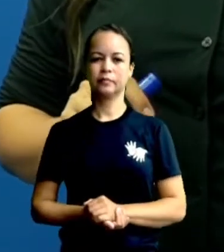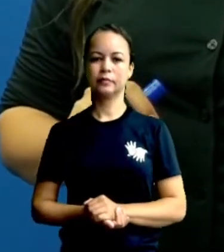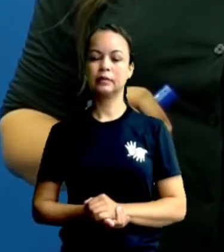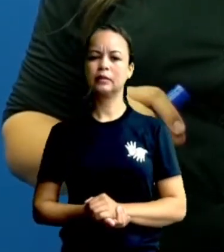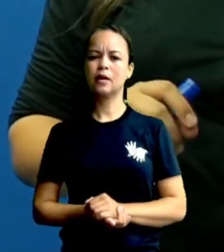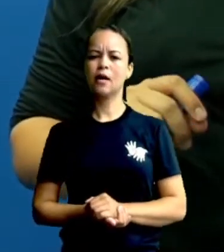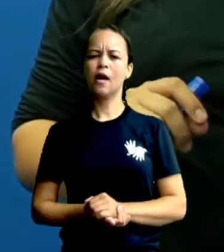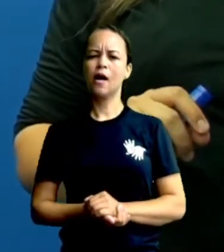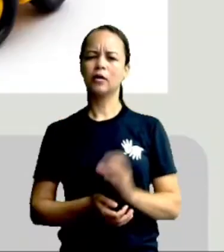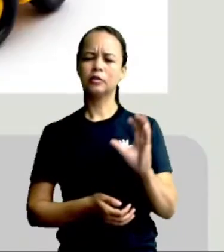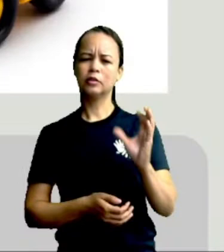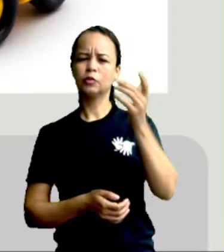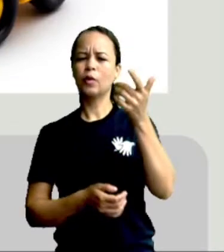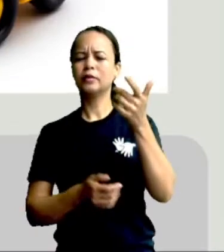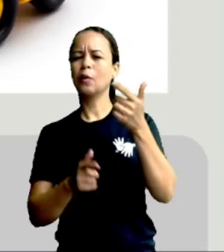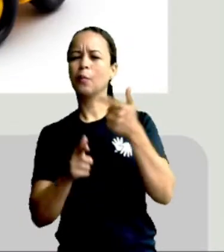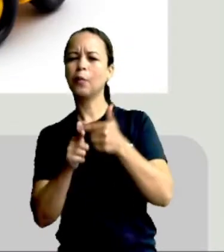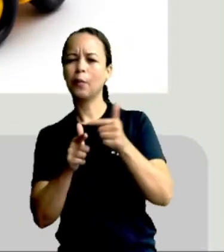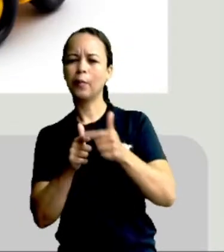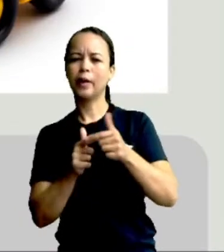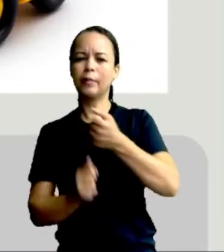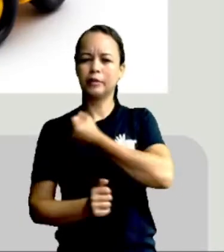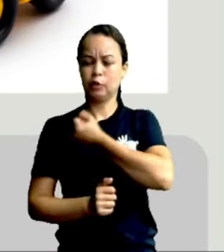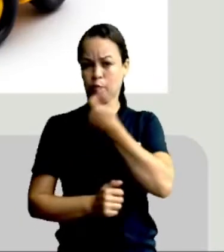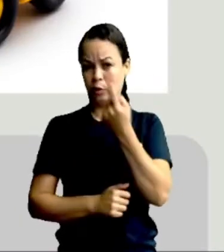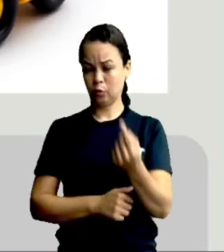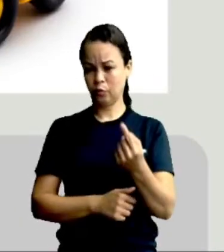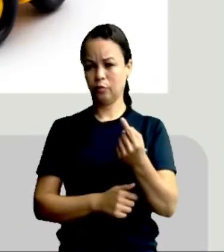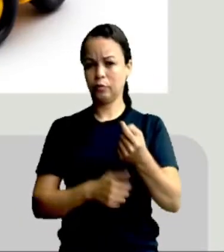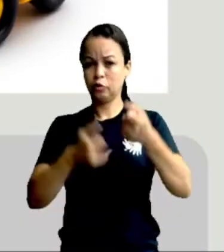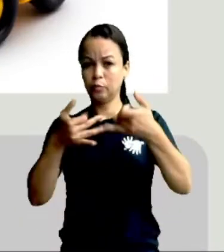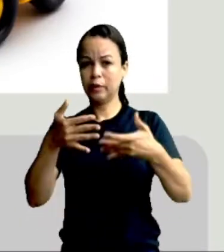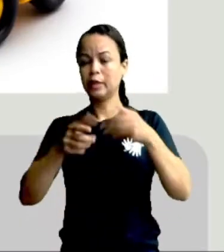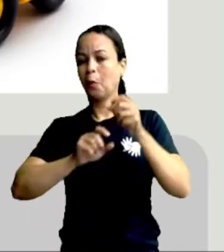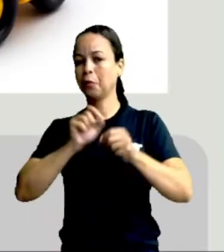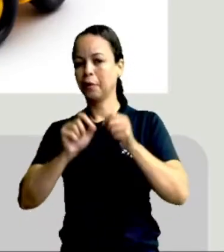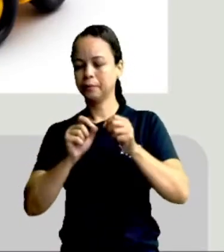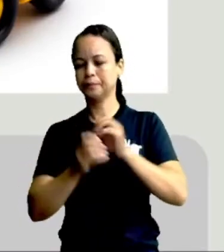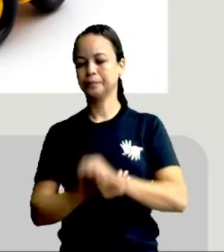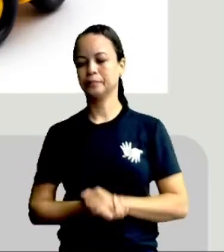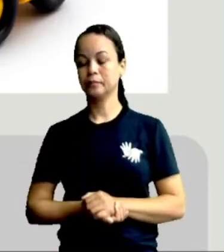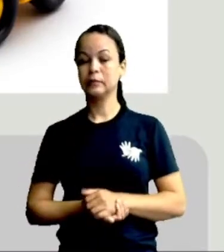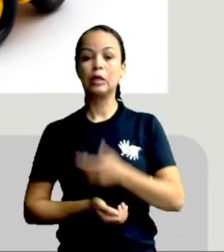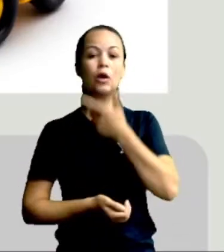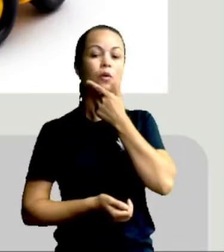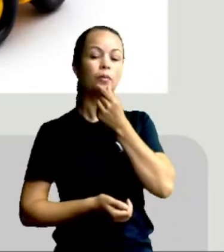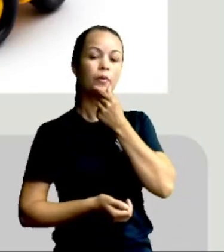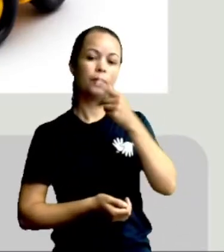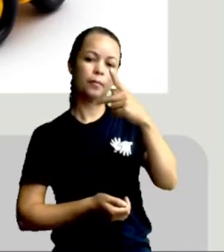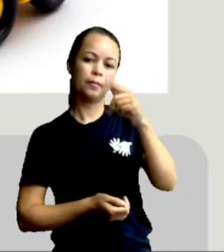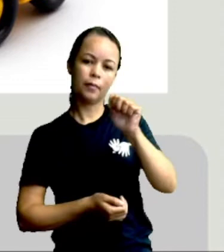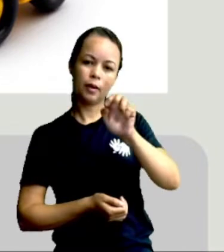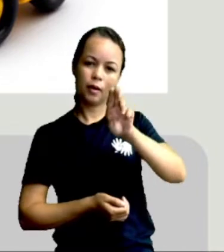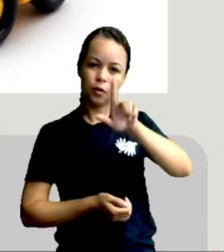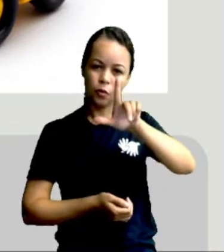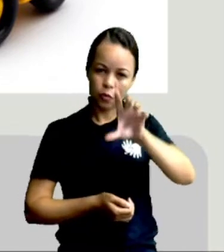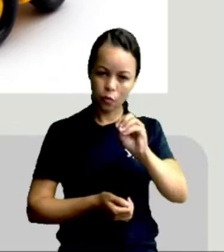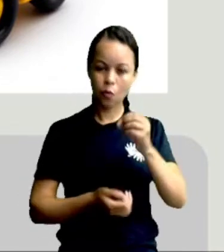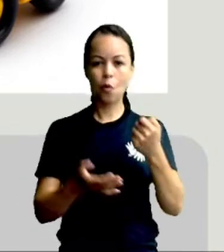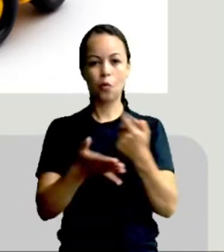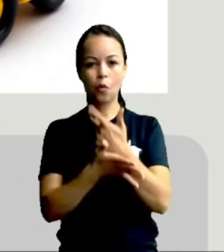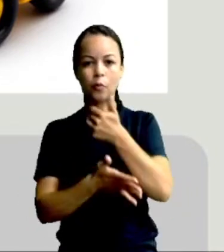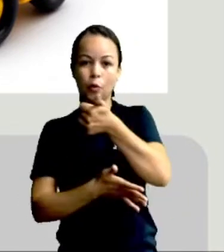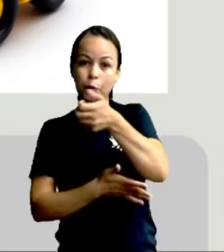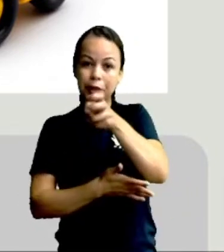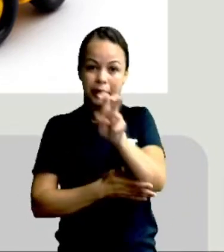situação problema número 1, ela diz o seguinte. Paulo comprou 15 carrinhos